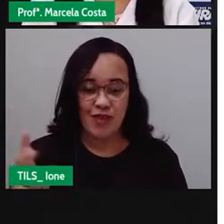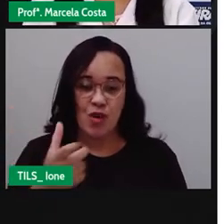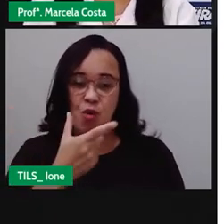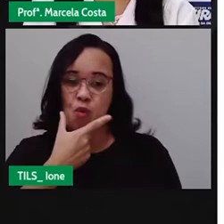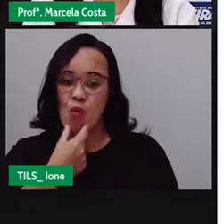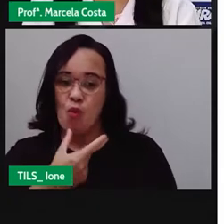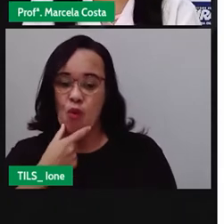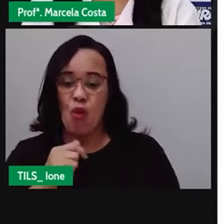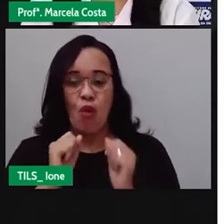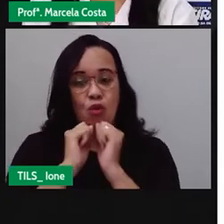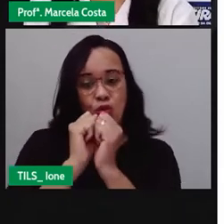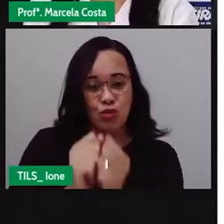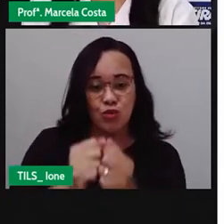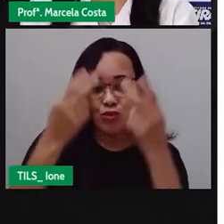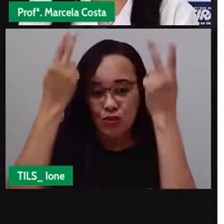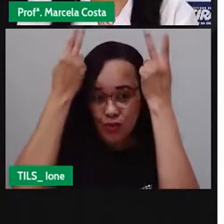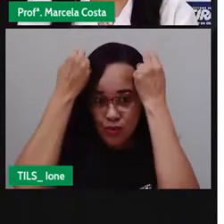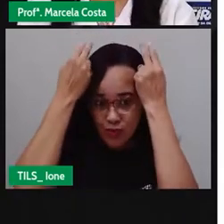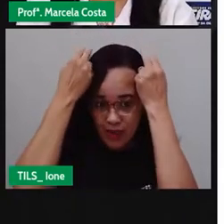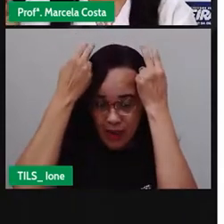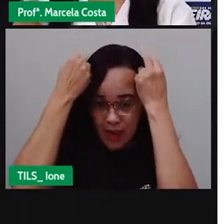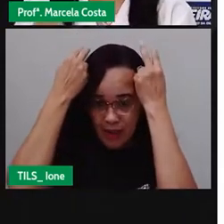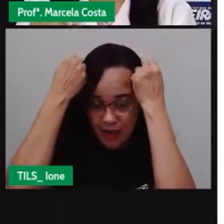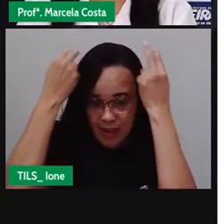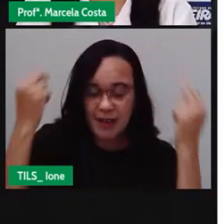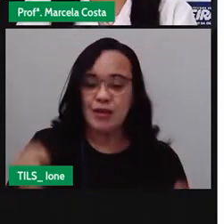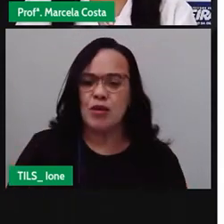cidade vinham visitar, vinham